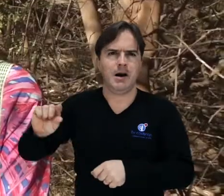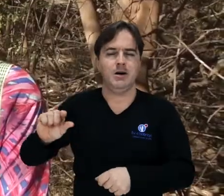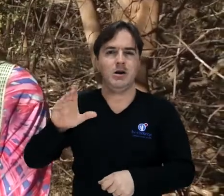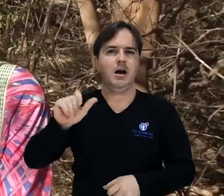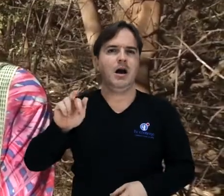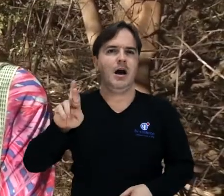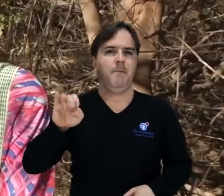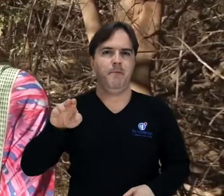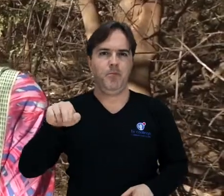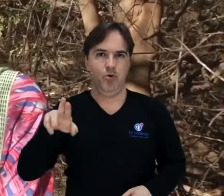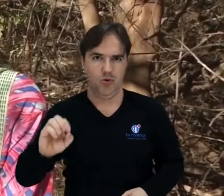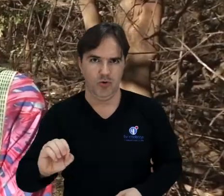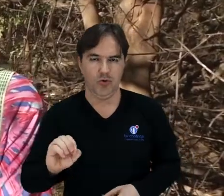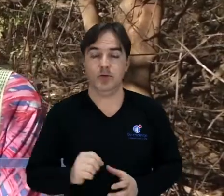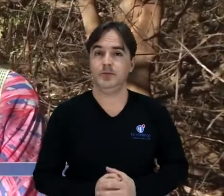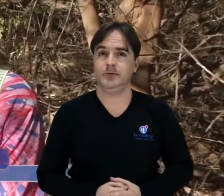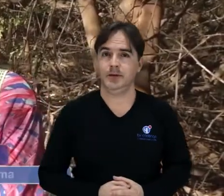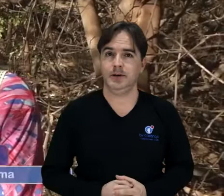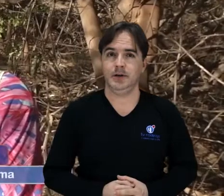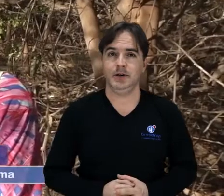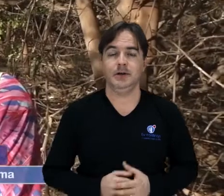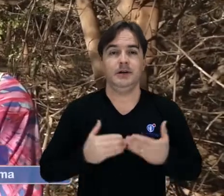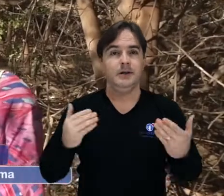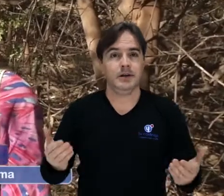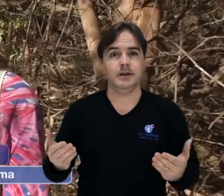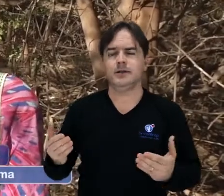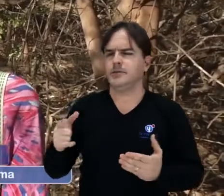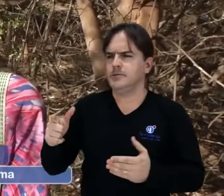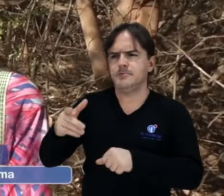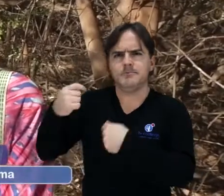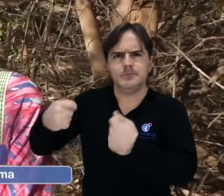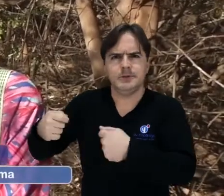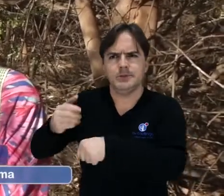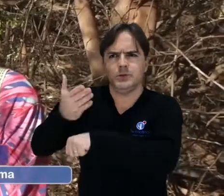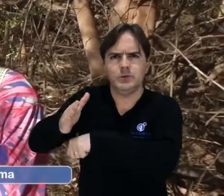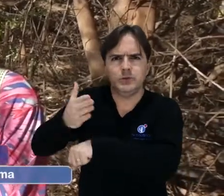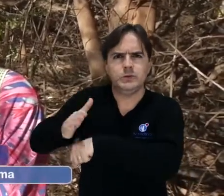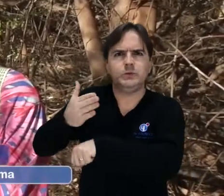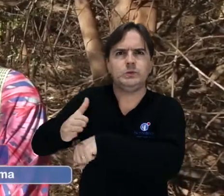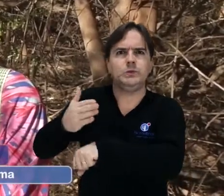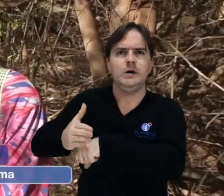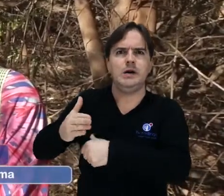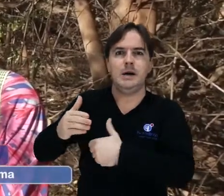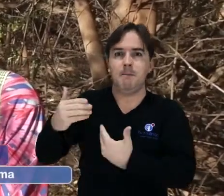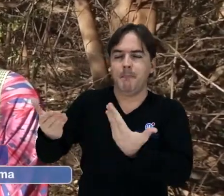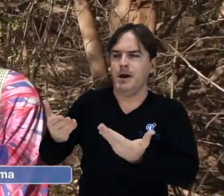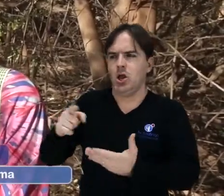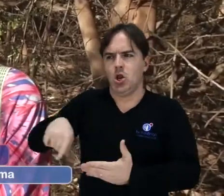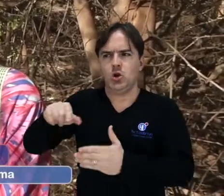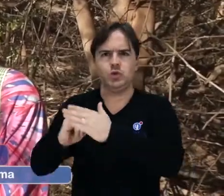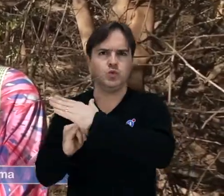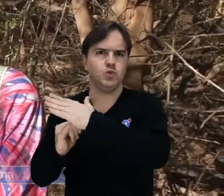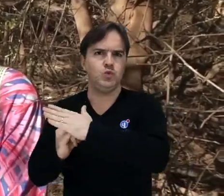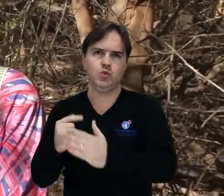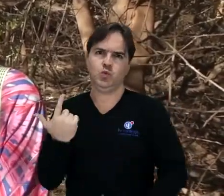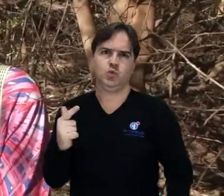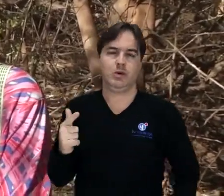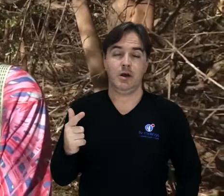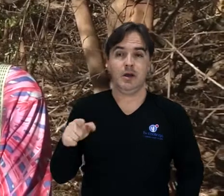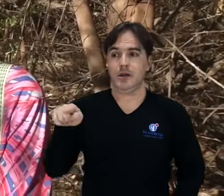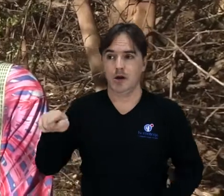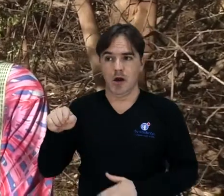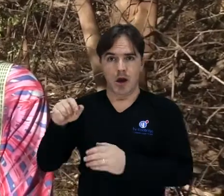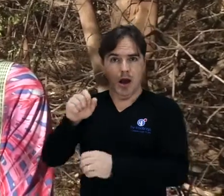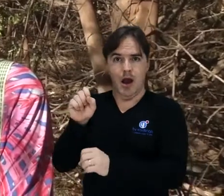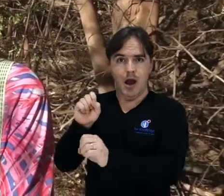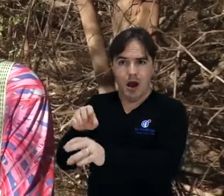vai tentar estar colocando, desenvolver essas práticas que em nossas instituições a gente ainda não tem. Então, essa aula prática vai